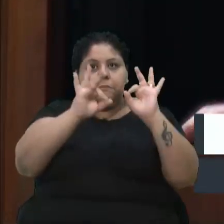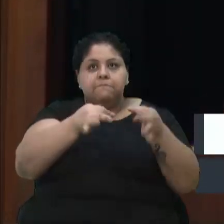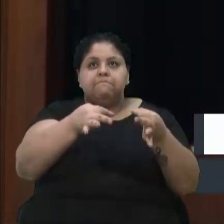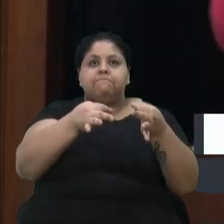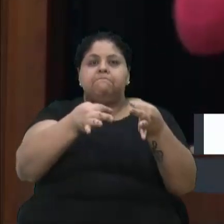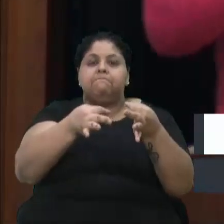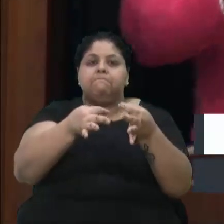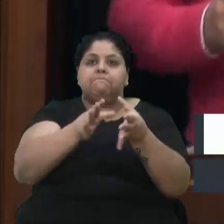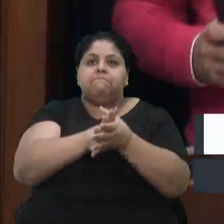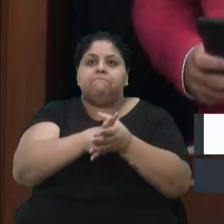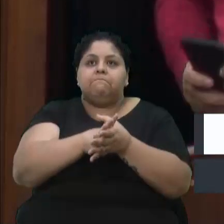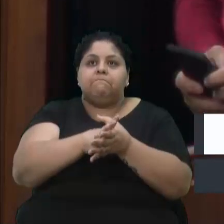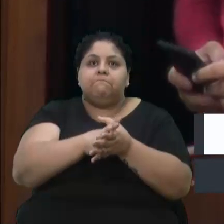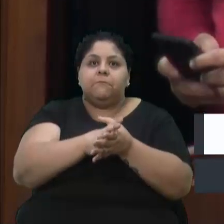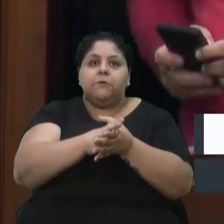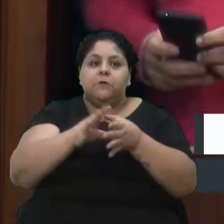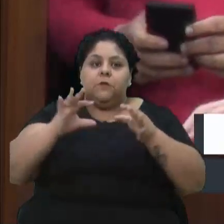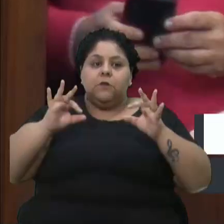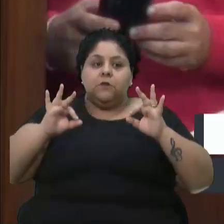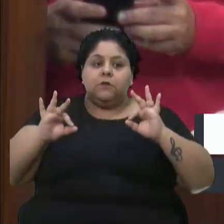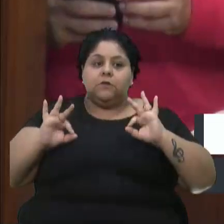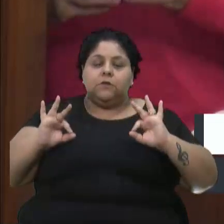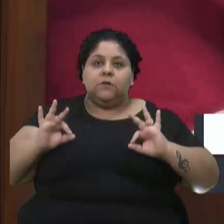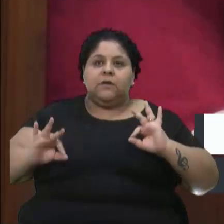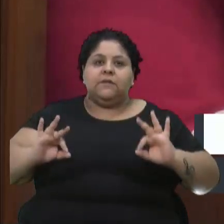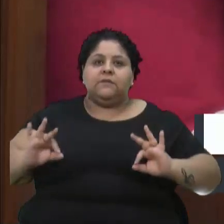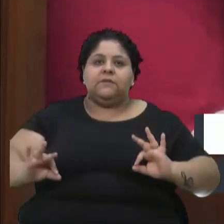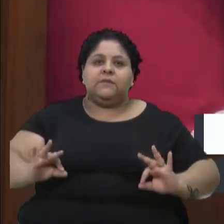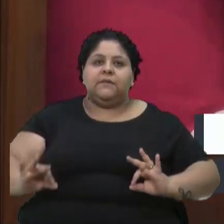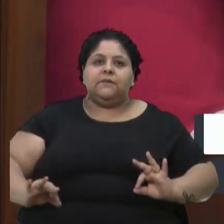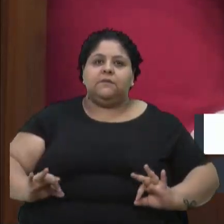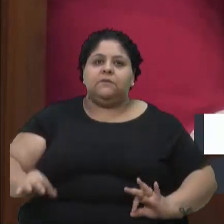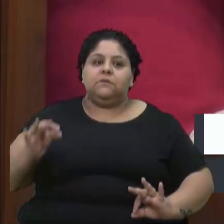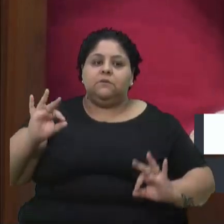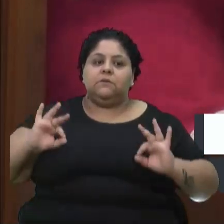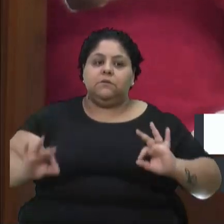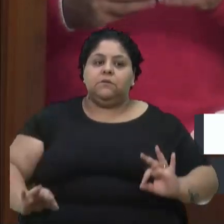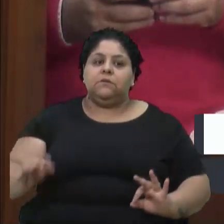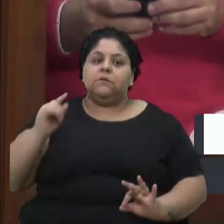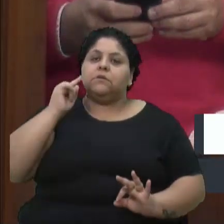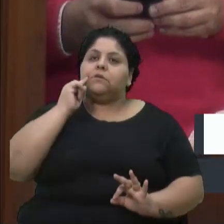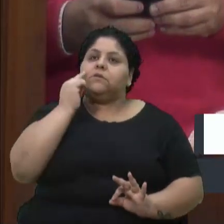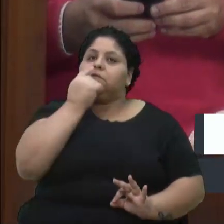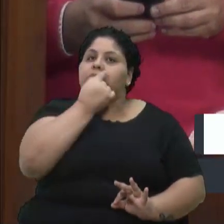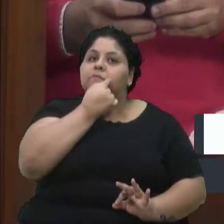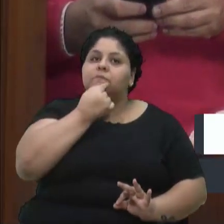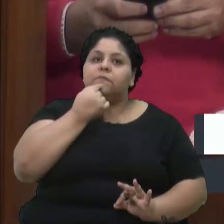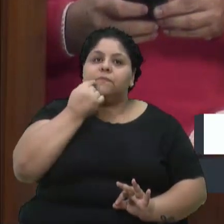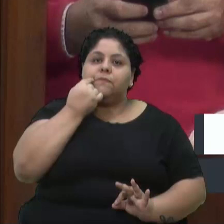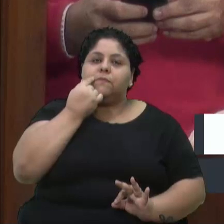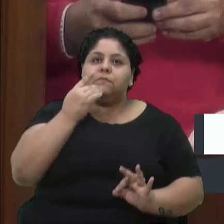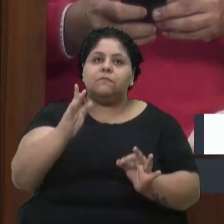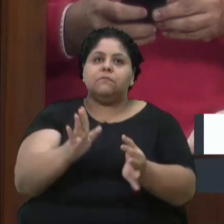O câncer bucal, ele é diagnosticado